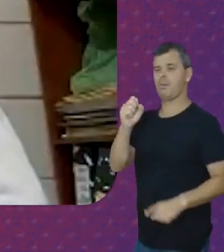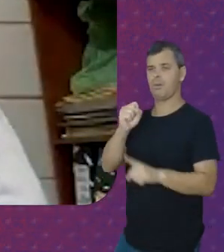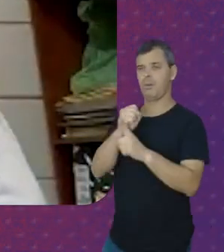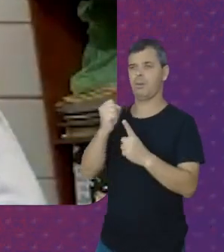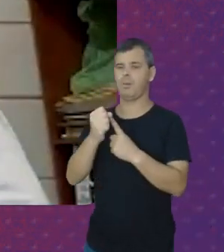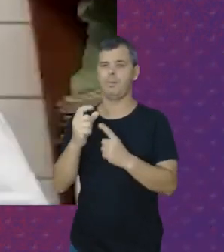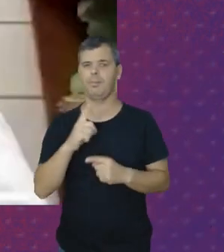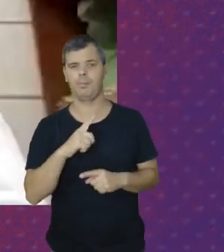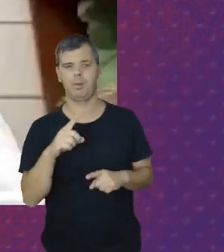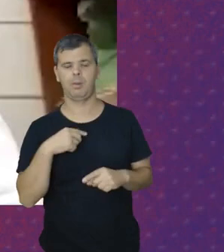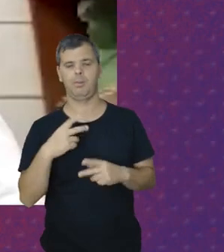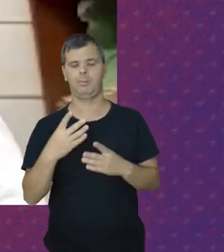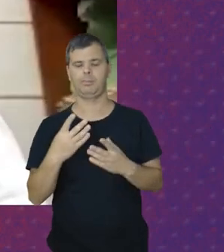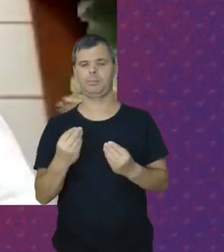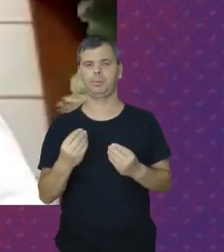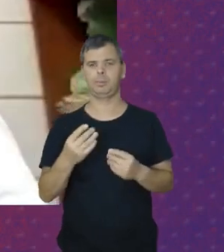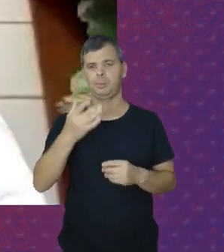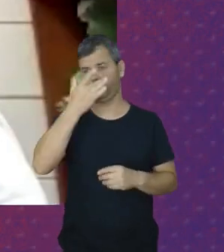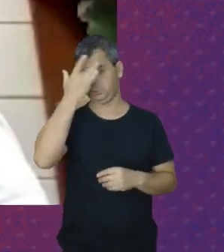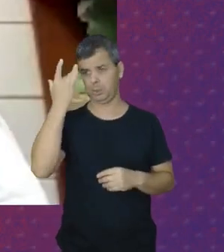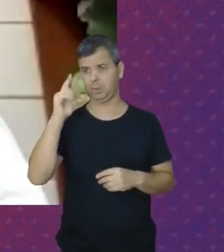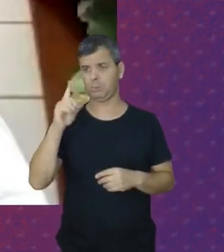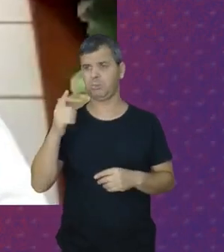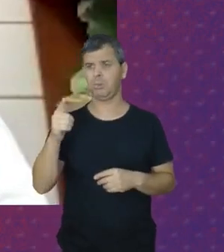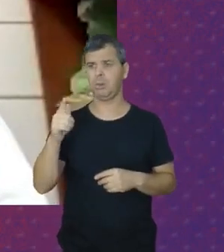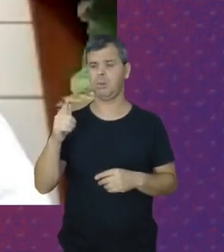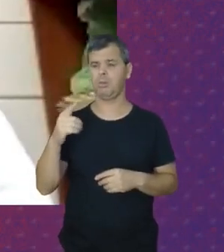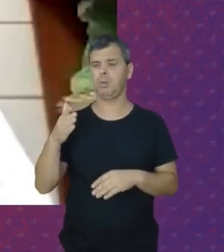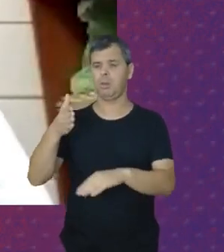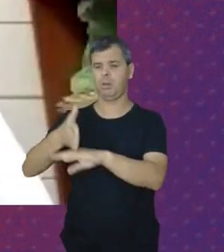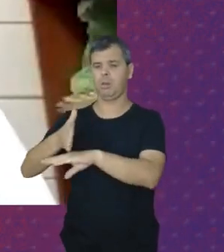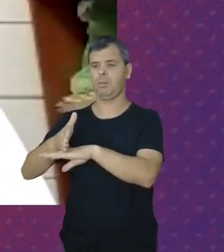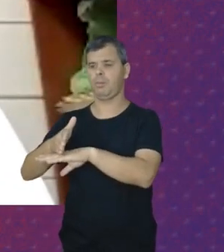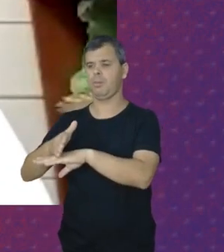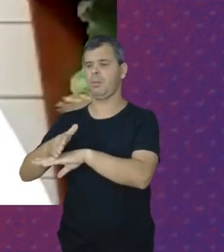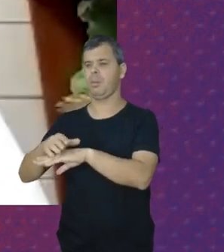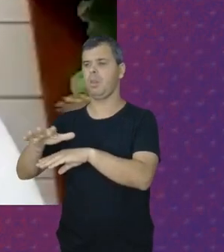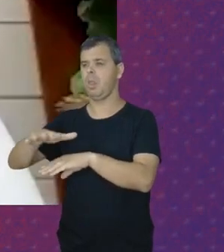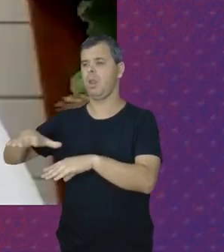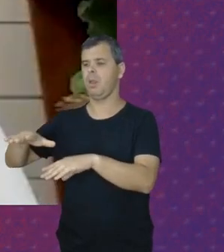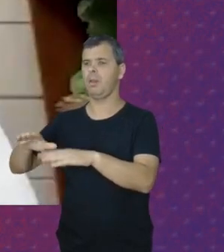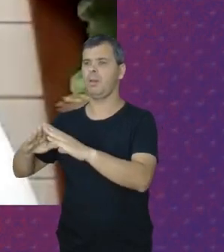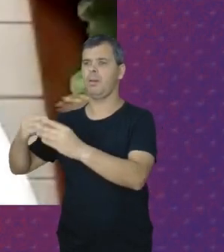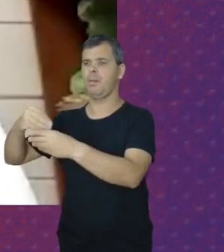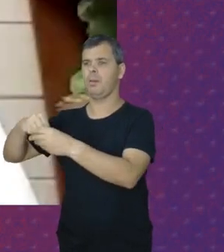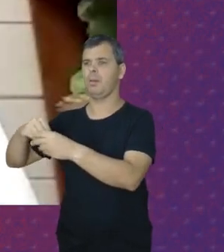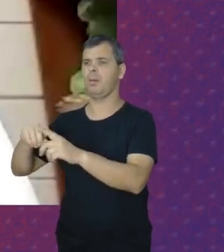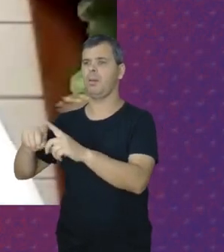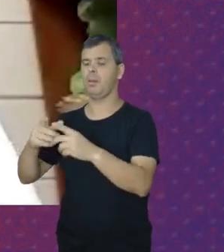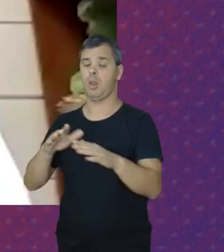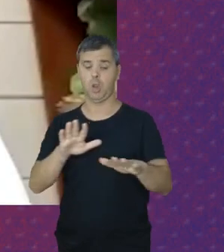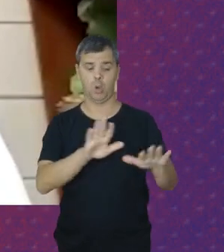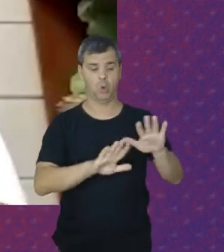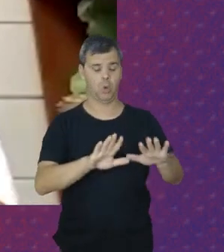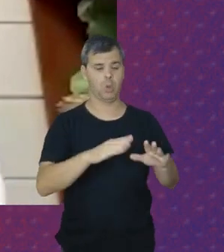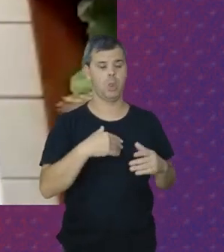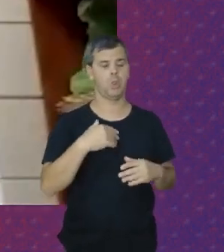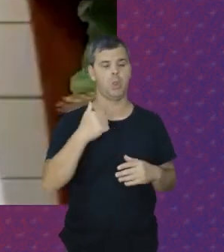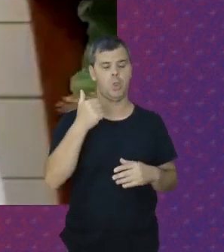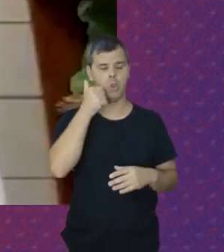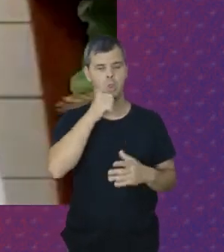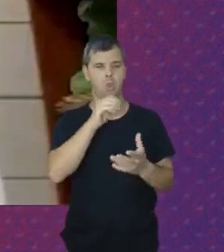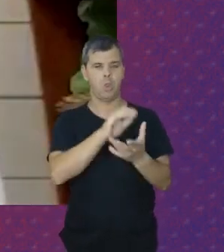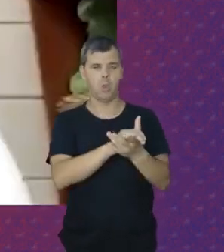Muitas mulheres Que muitas vezes Elas não estão No mercado Do trabalho Mas elas estão Na casa delas Cuidando o marido Dos filhos